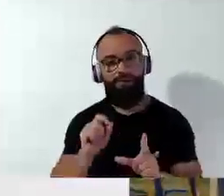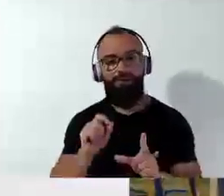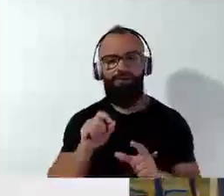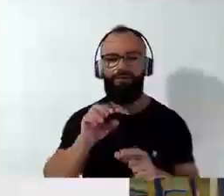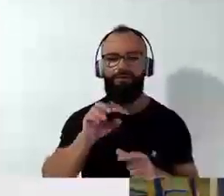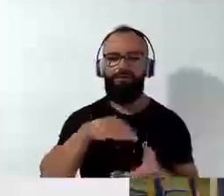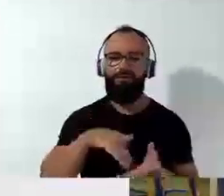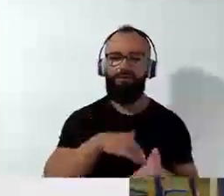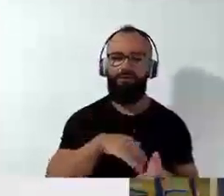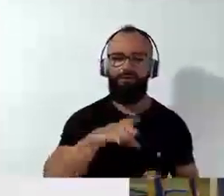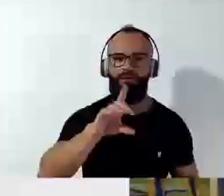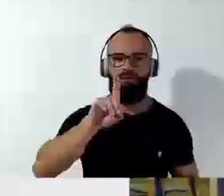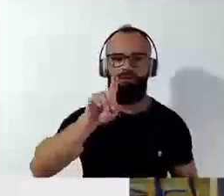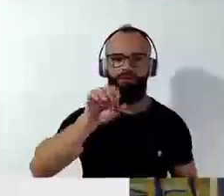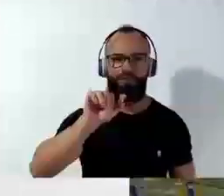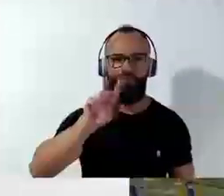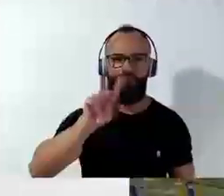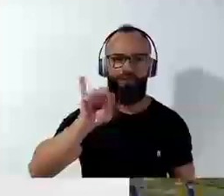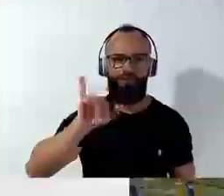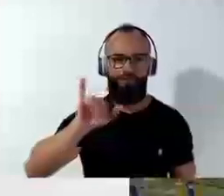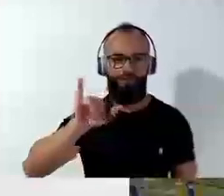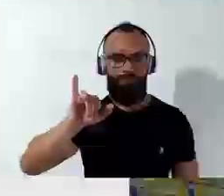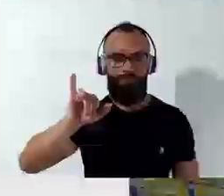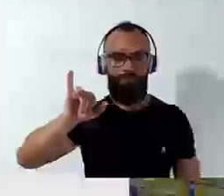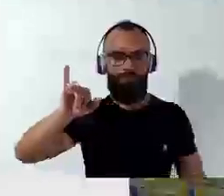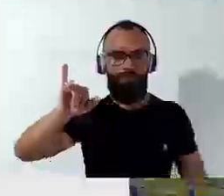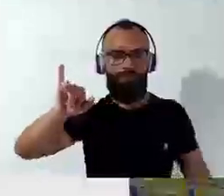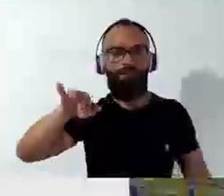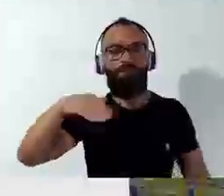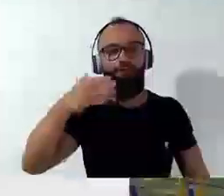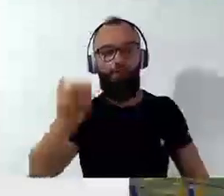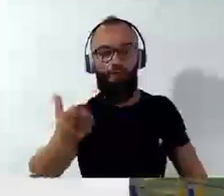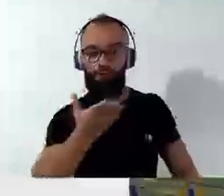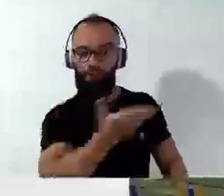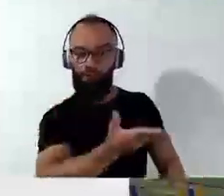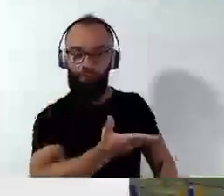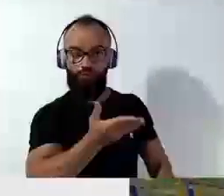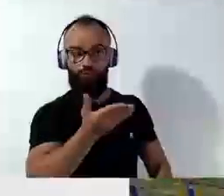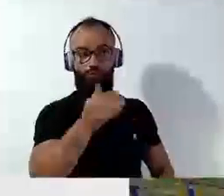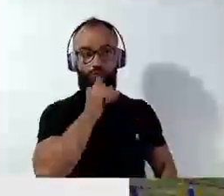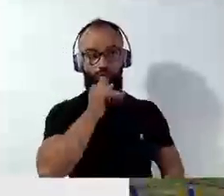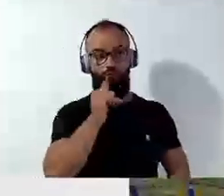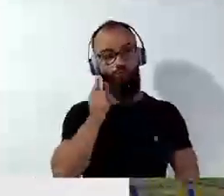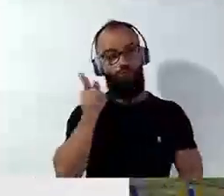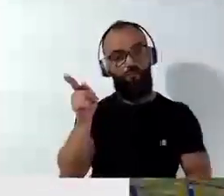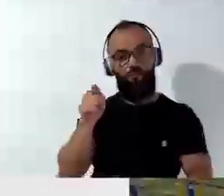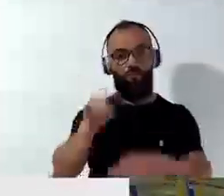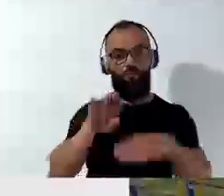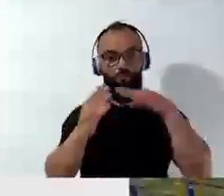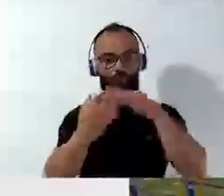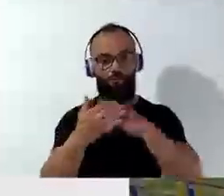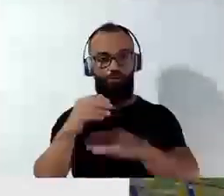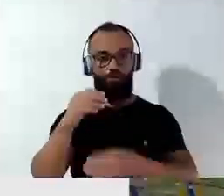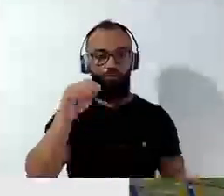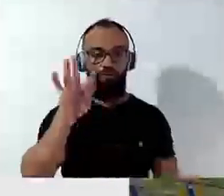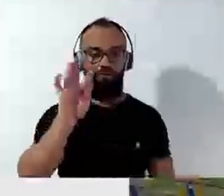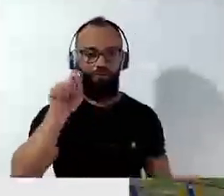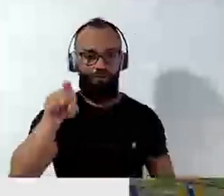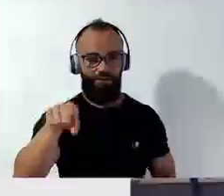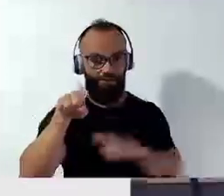por uma academia que foi colocada ao ar livre, na Sorocaba de Fora, outra que foi colocada na Fazenda. Puderam pular as fotos, favor?